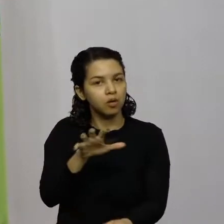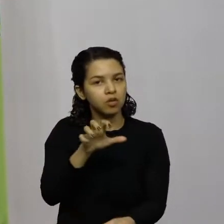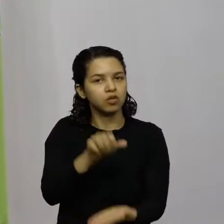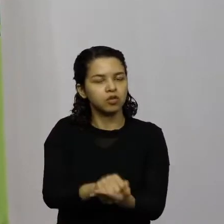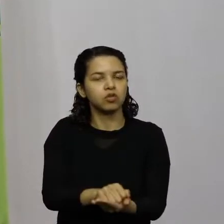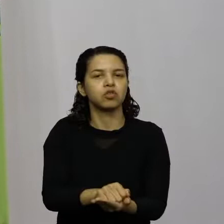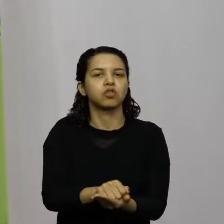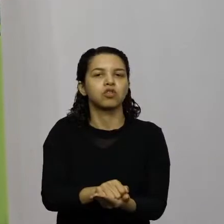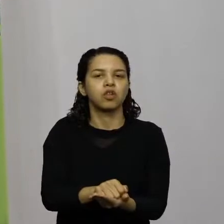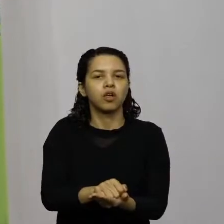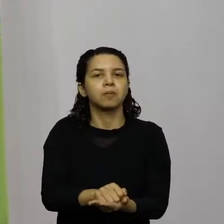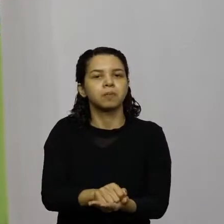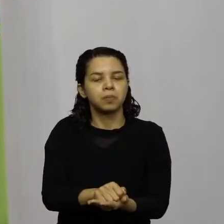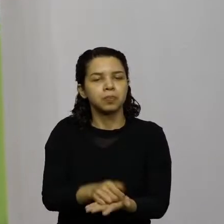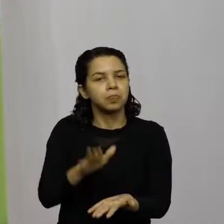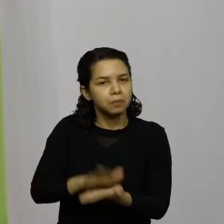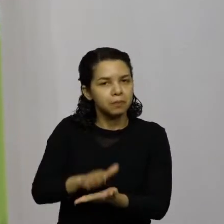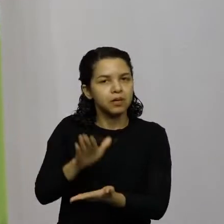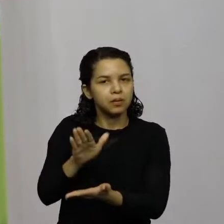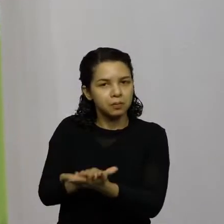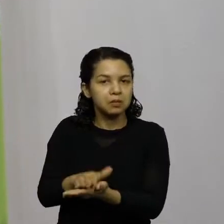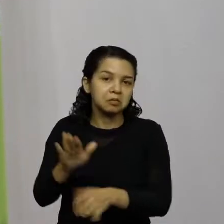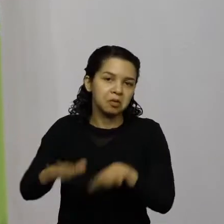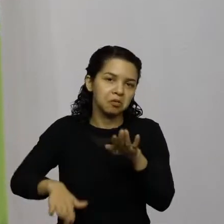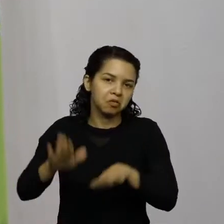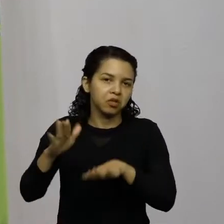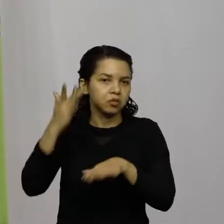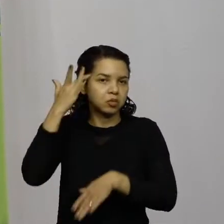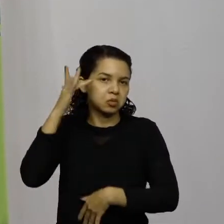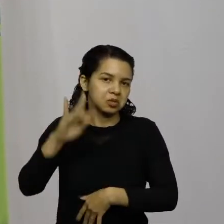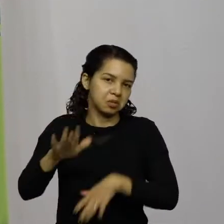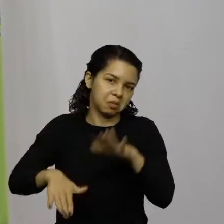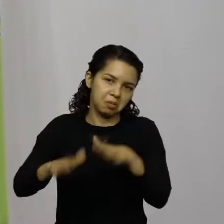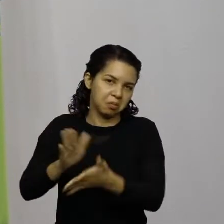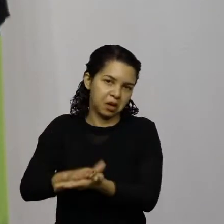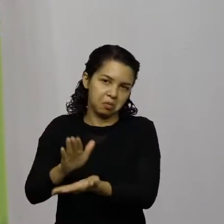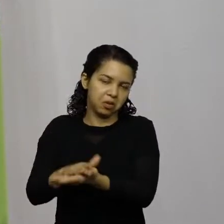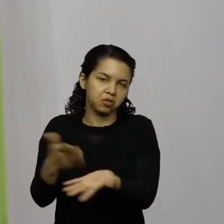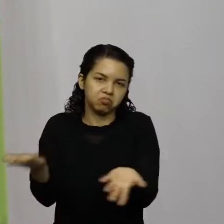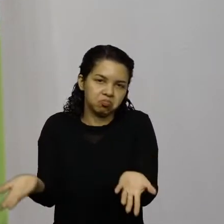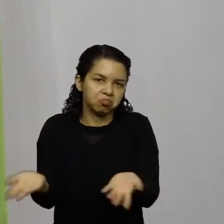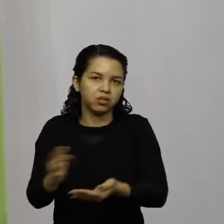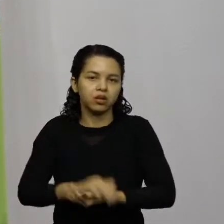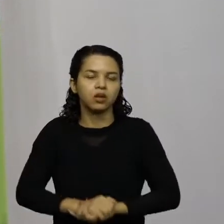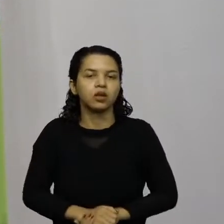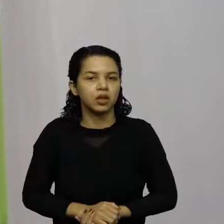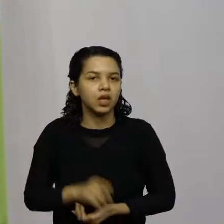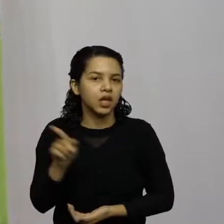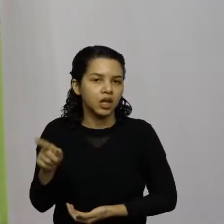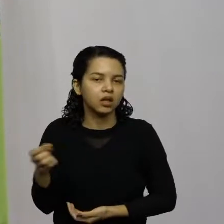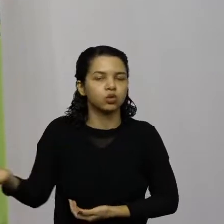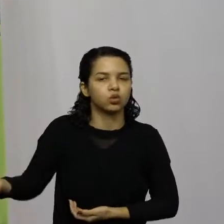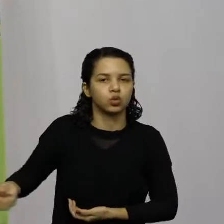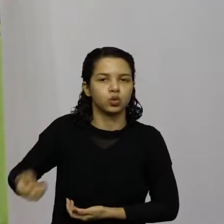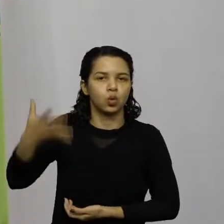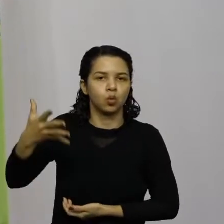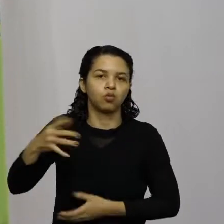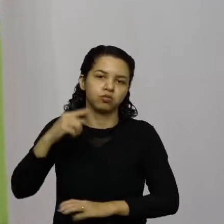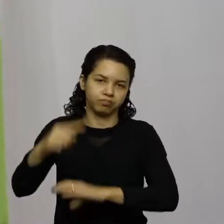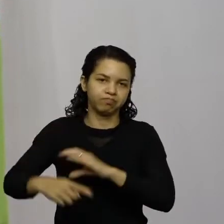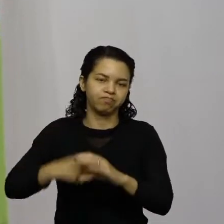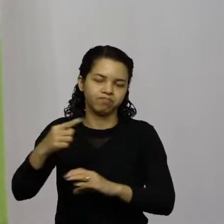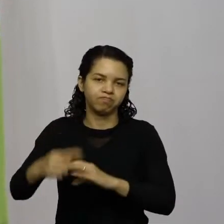meus parabéns, talvez, não sei se tem que dar parabéns para isso, mas enfim, trouxe uma inovação para esse mundo,